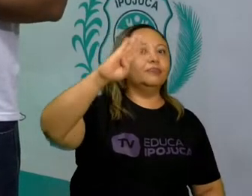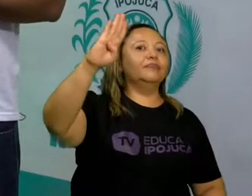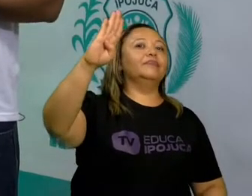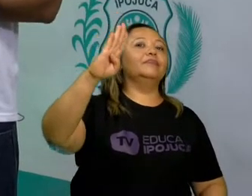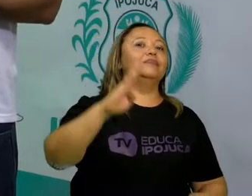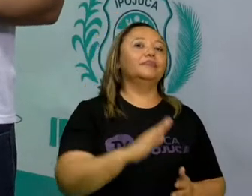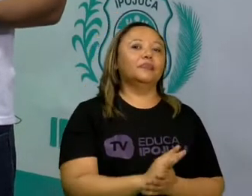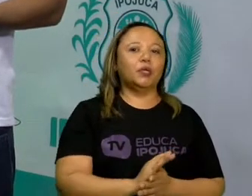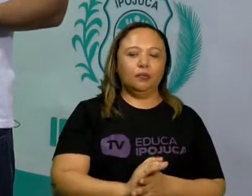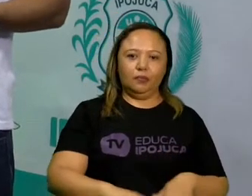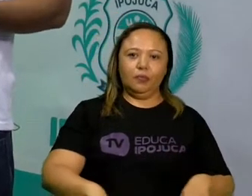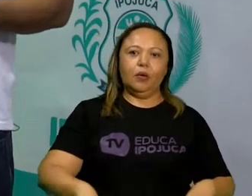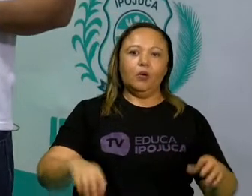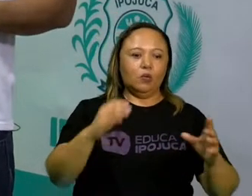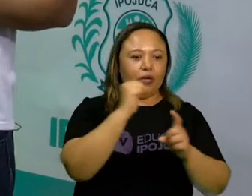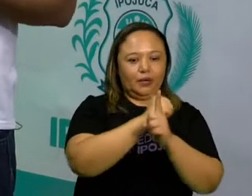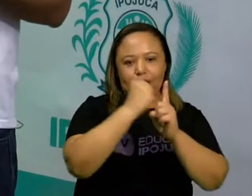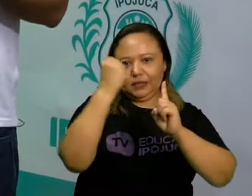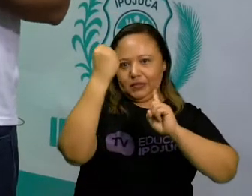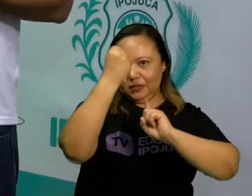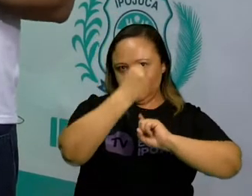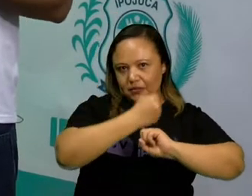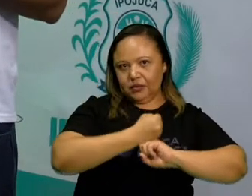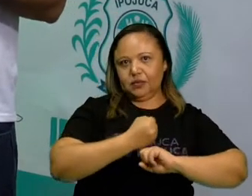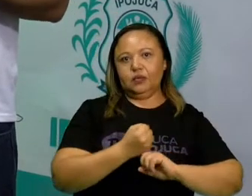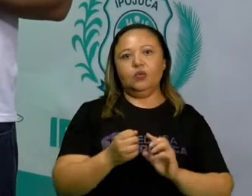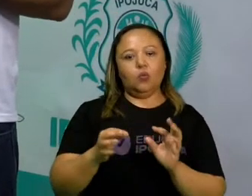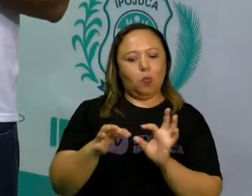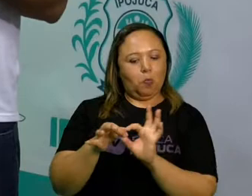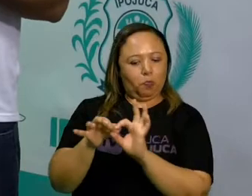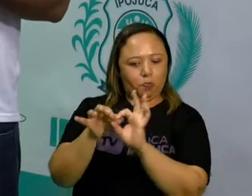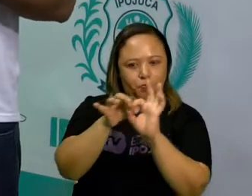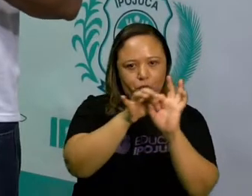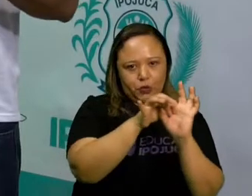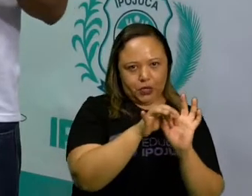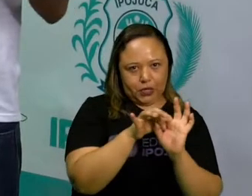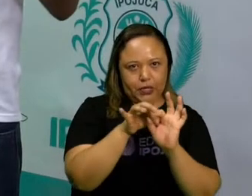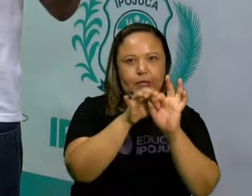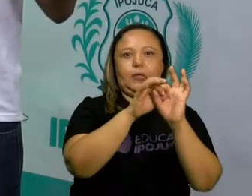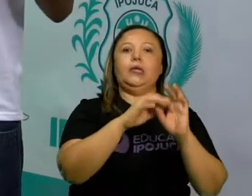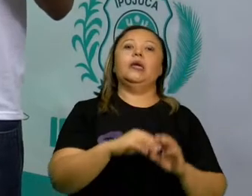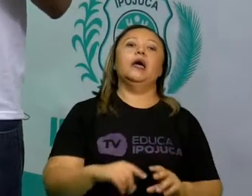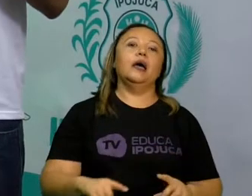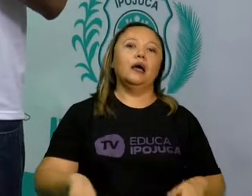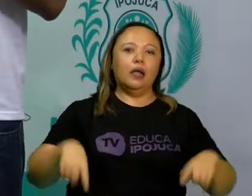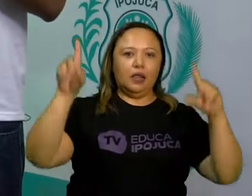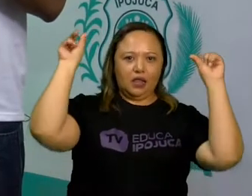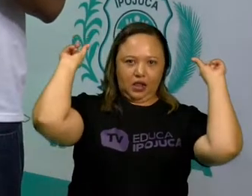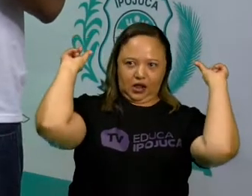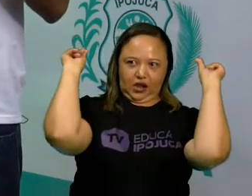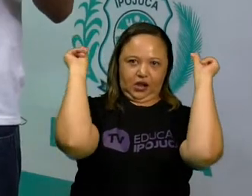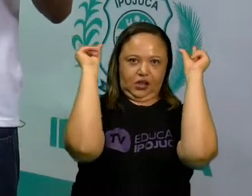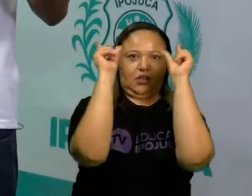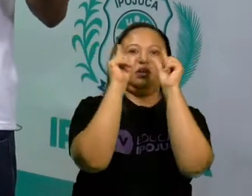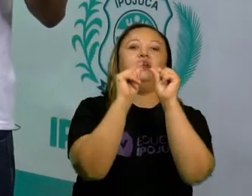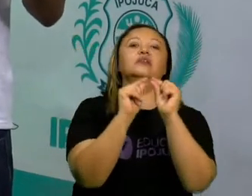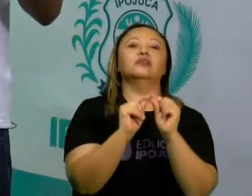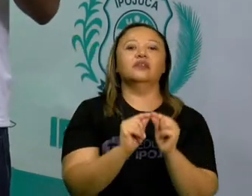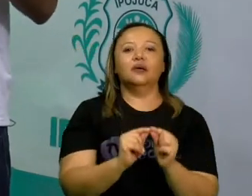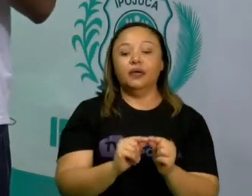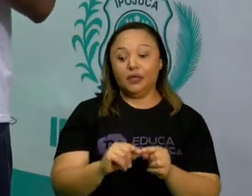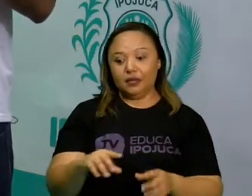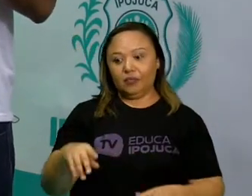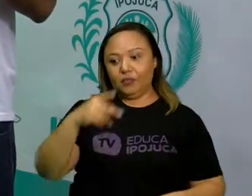que dispõe a sociedade para estreitar os laços coletivos e se sentir, mais unida, uma